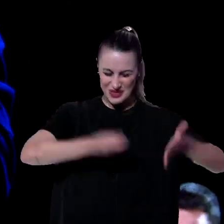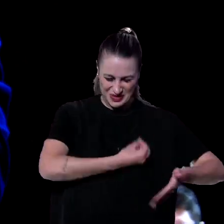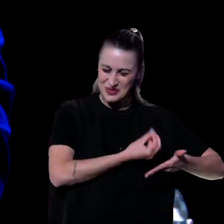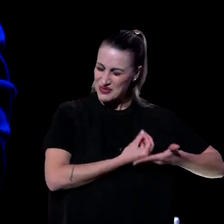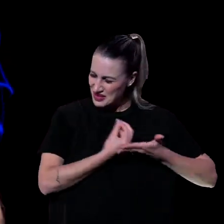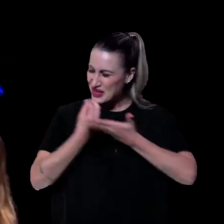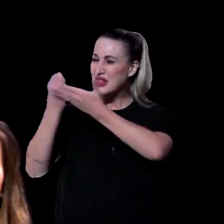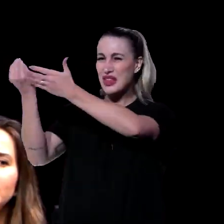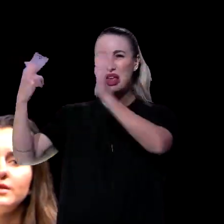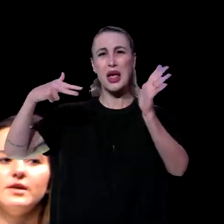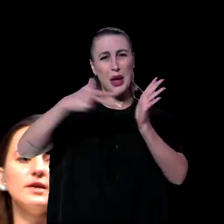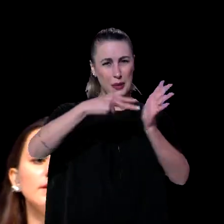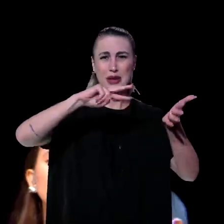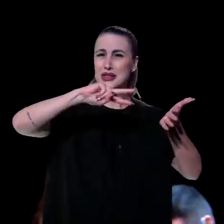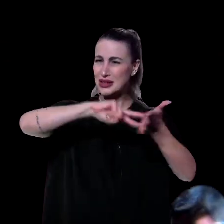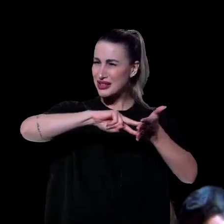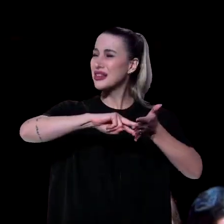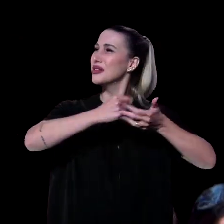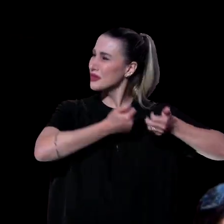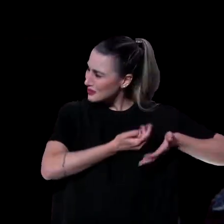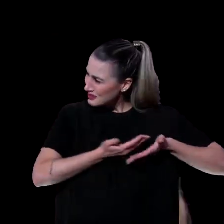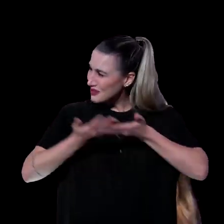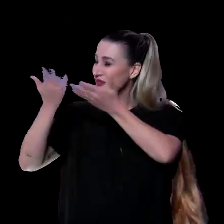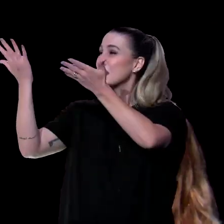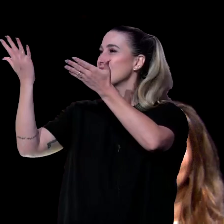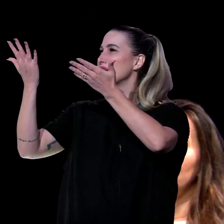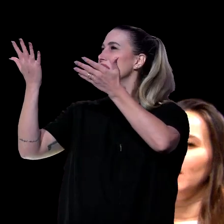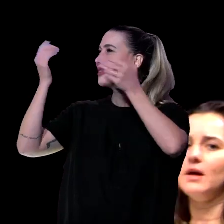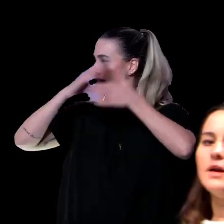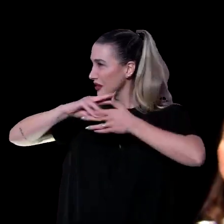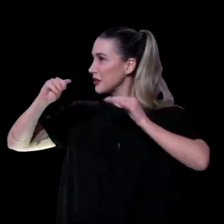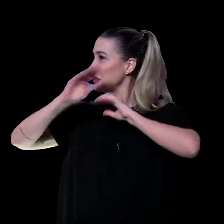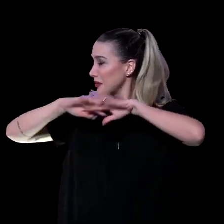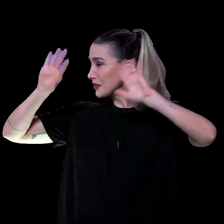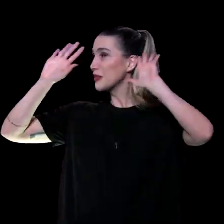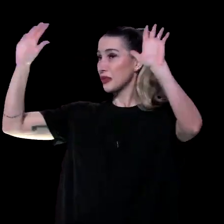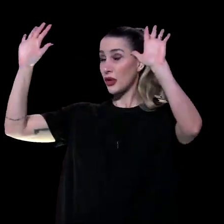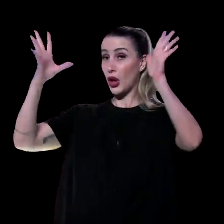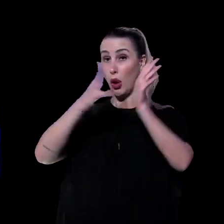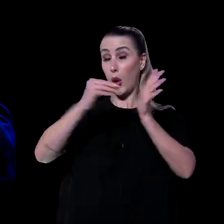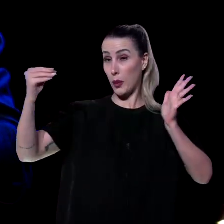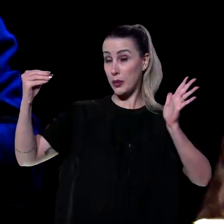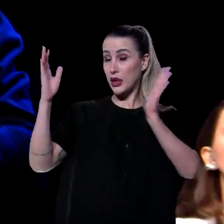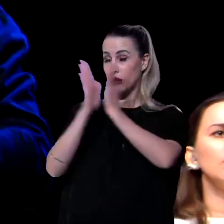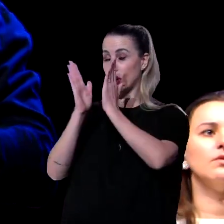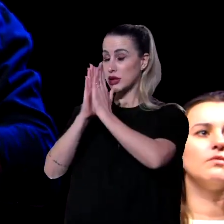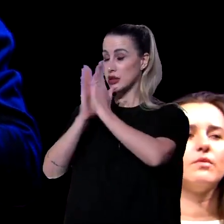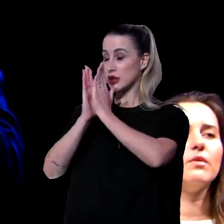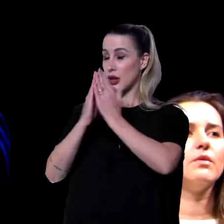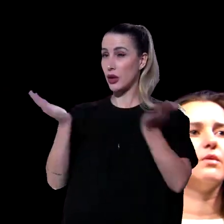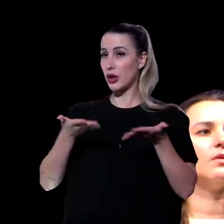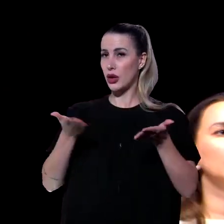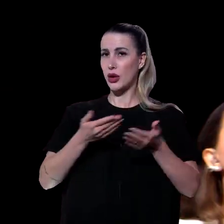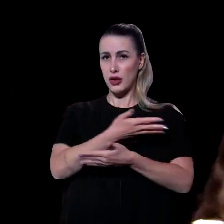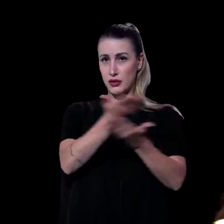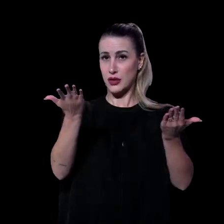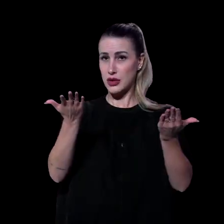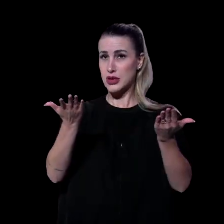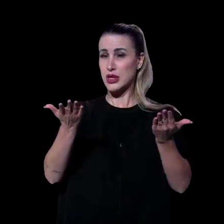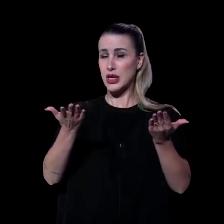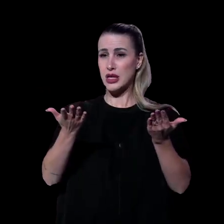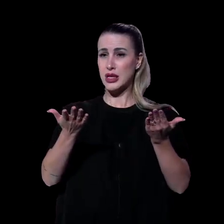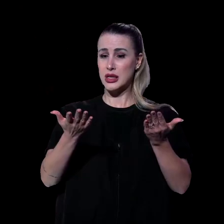sua mão. Amém. Eu quero pedir para você repetir essa oração junto comigo. Pode ser? Você que está entregando a sua vida a Jesus.